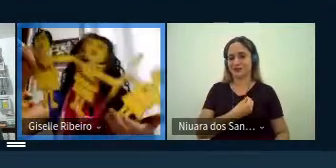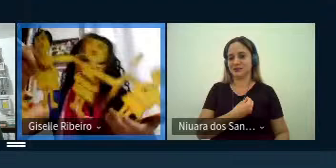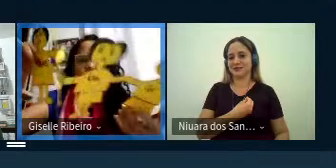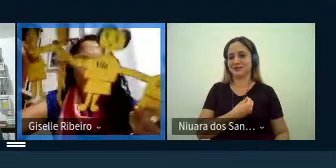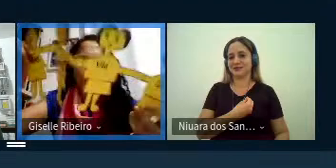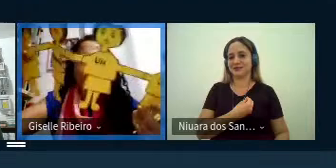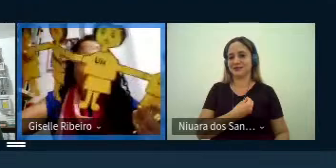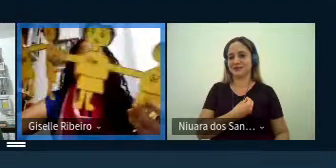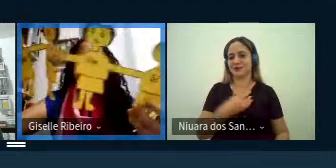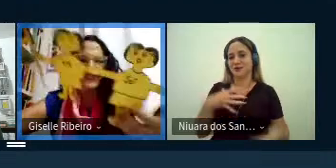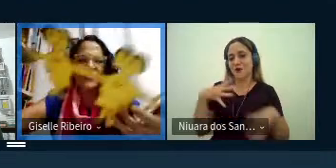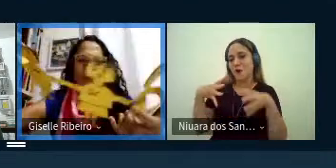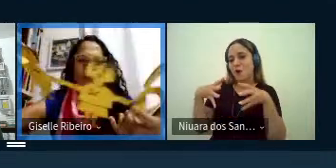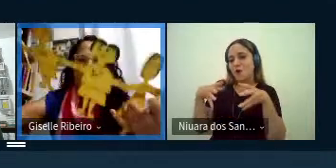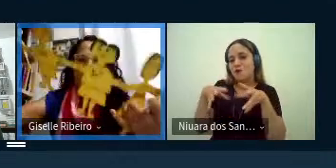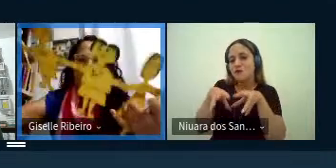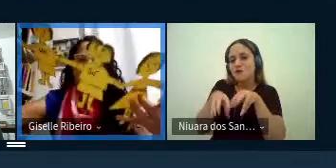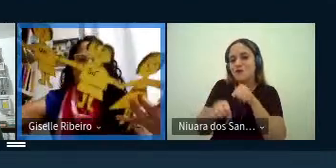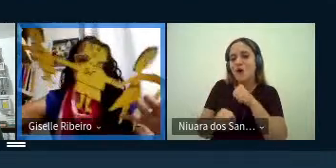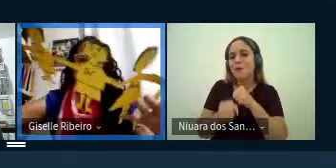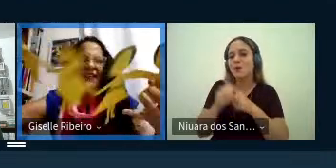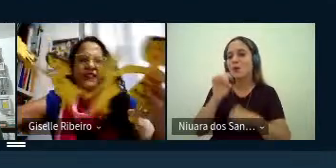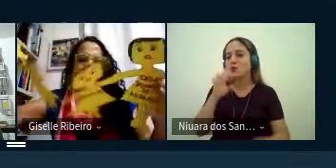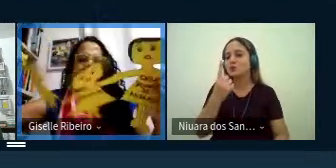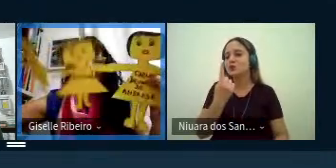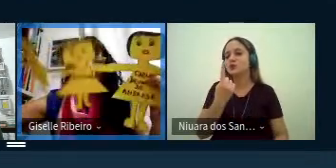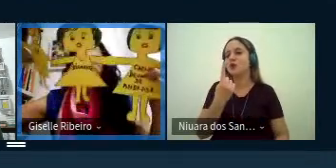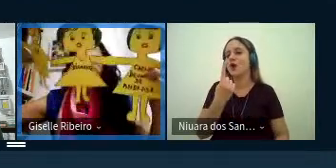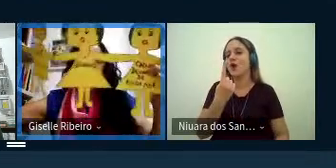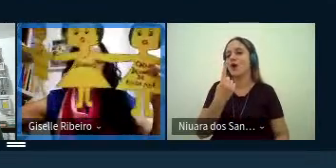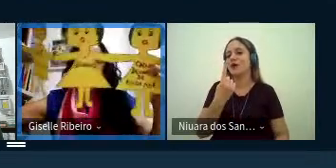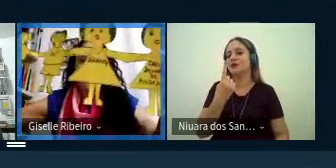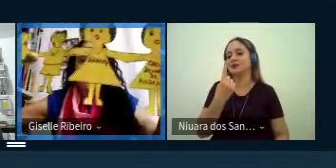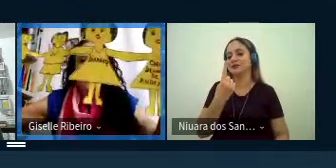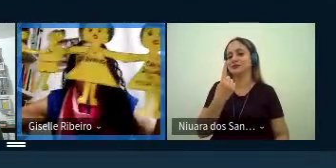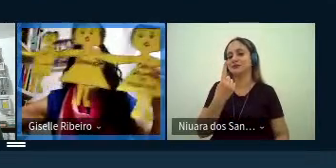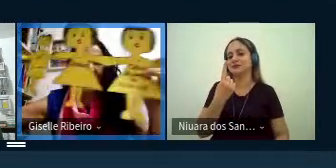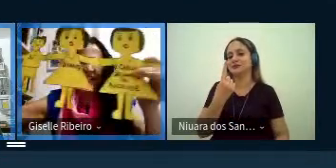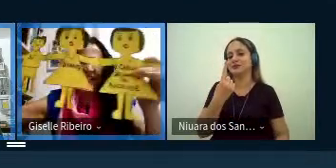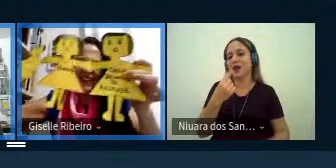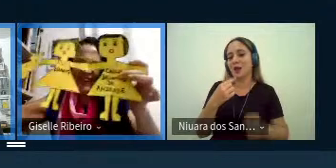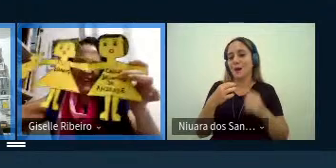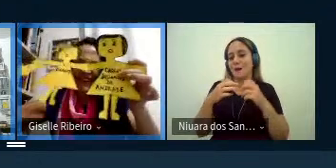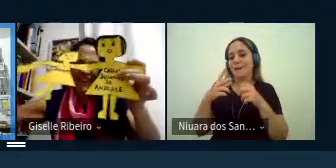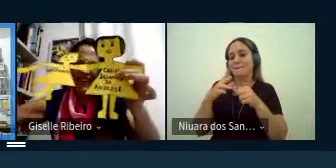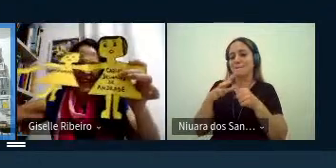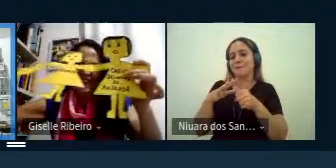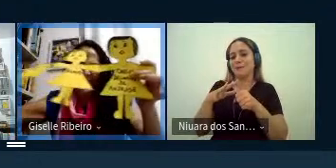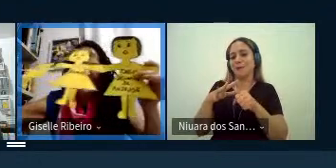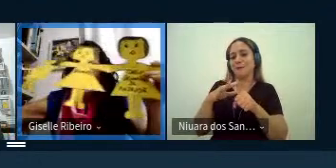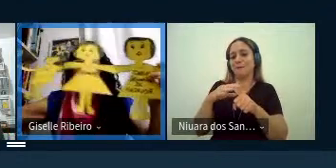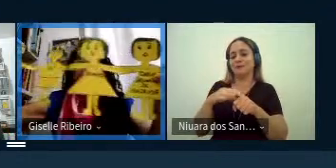formam um só diamante que lindo